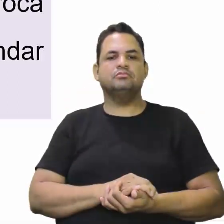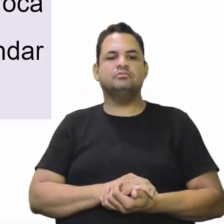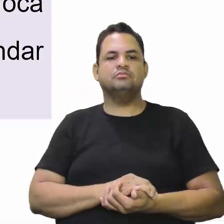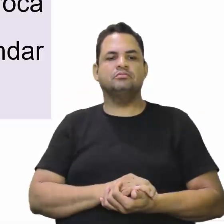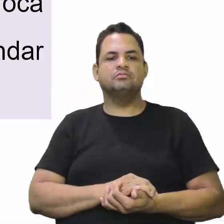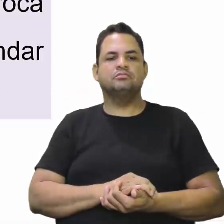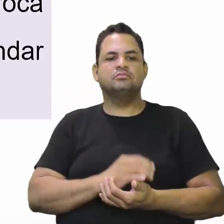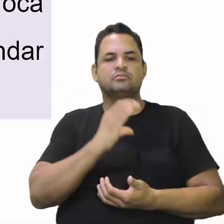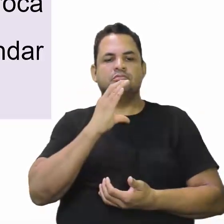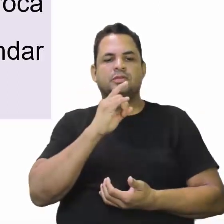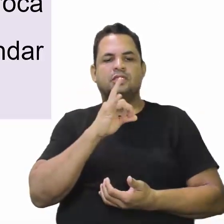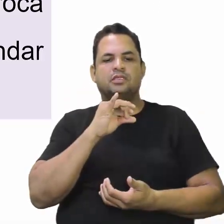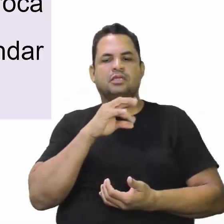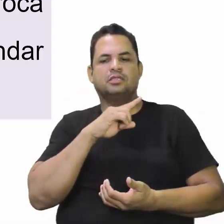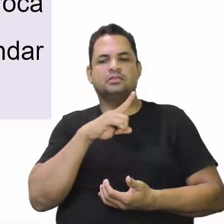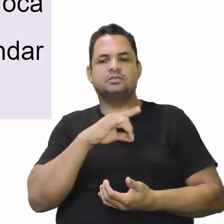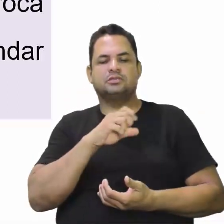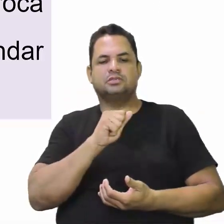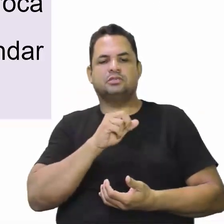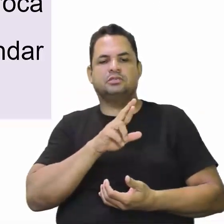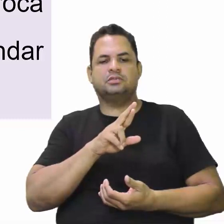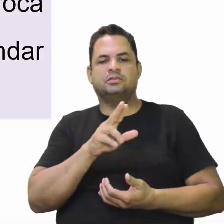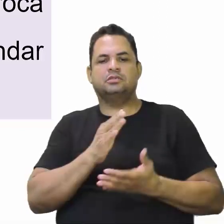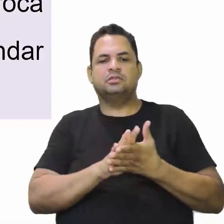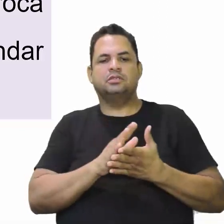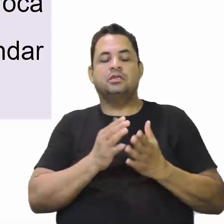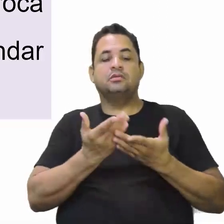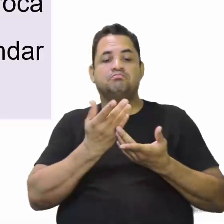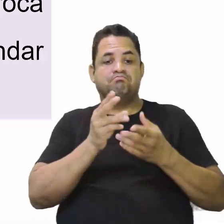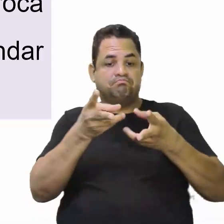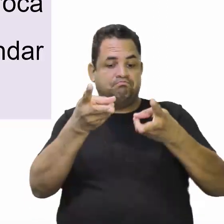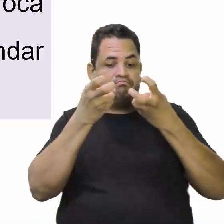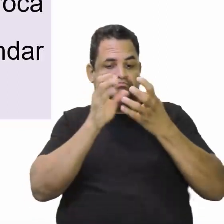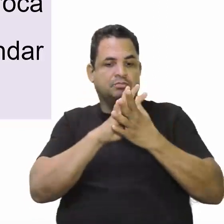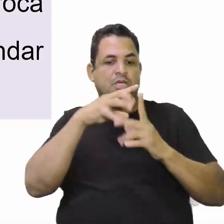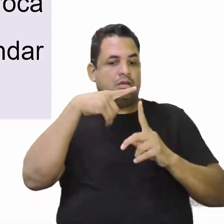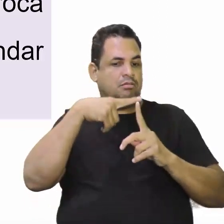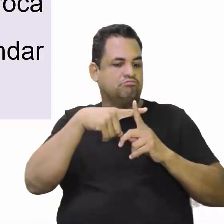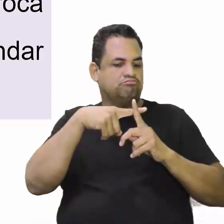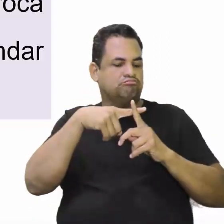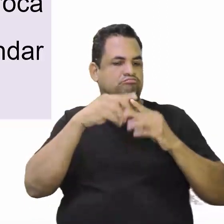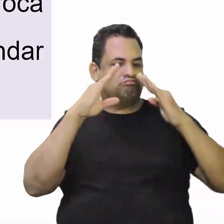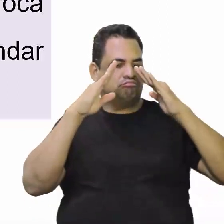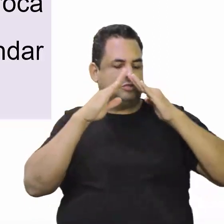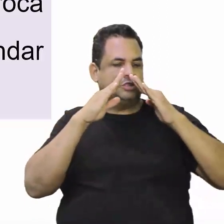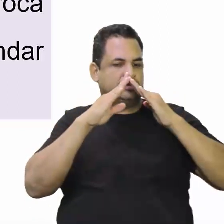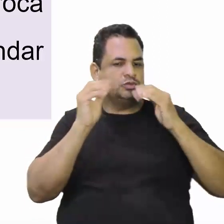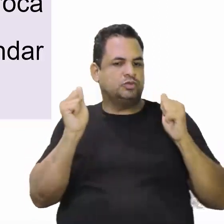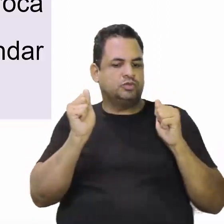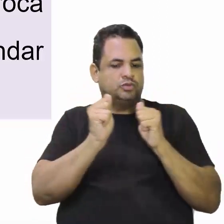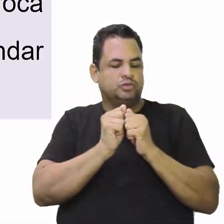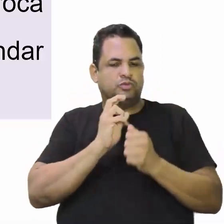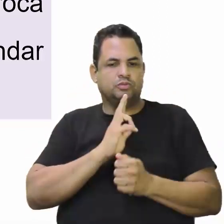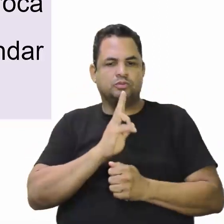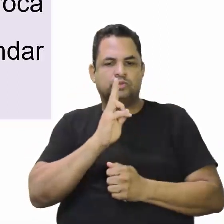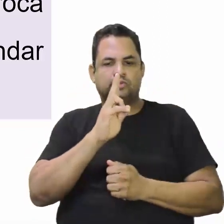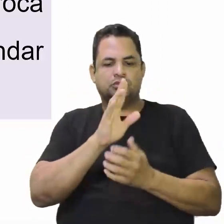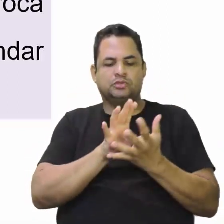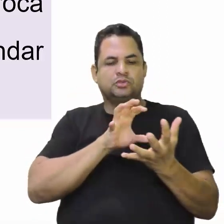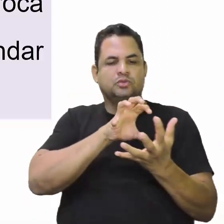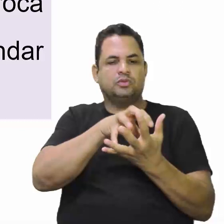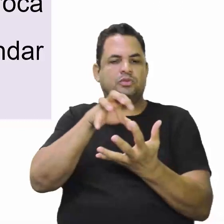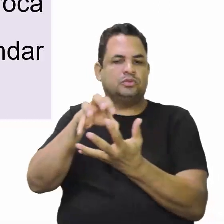Percebam vocês aqui que a igreja, ela está junto com o processo de colonização.